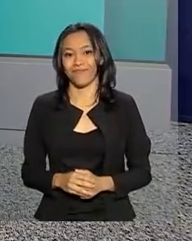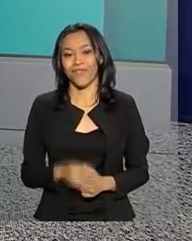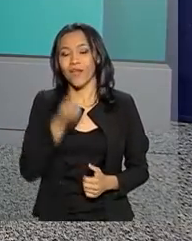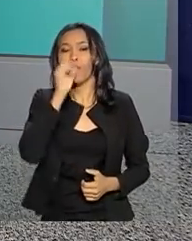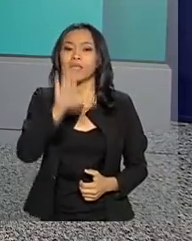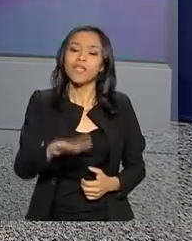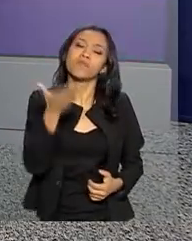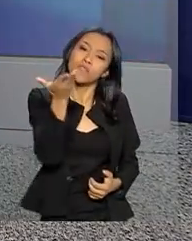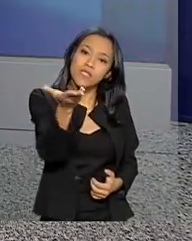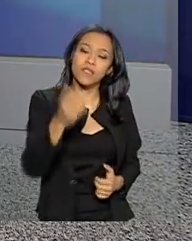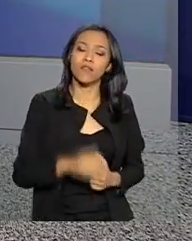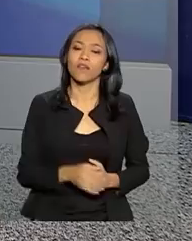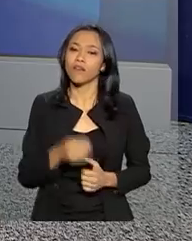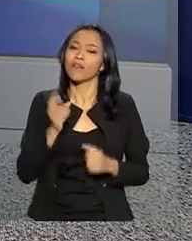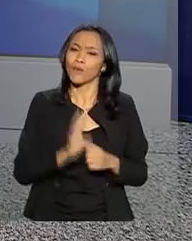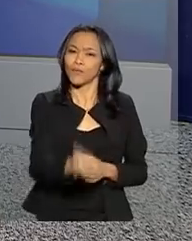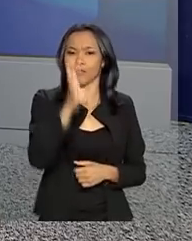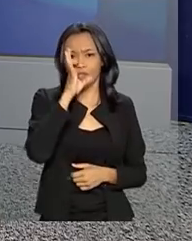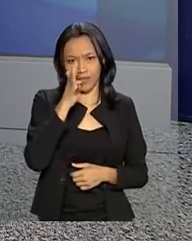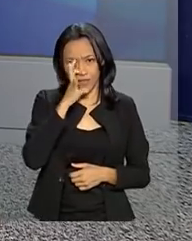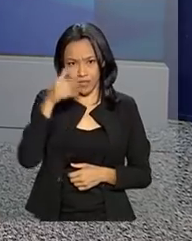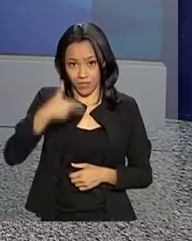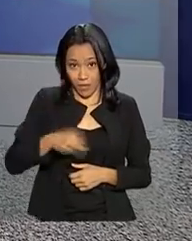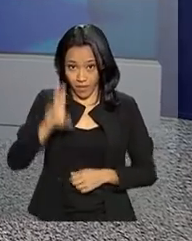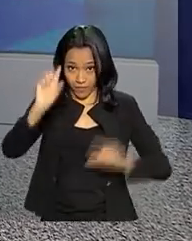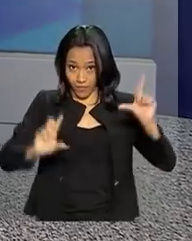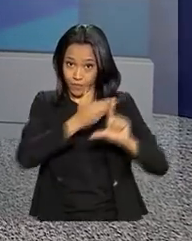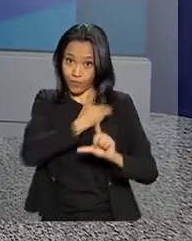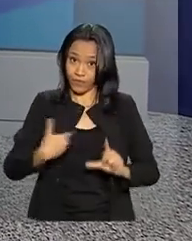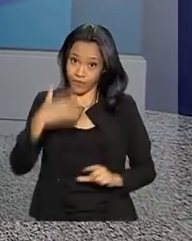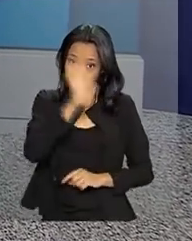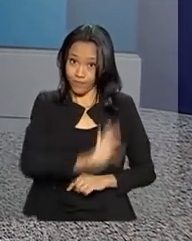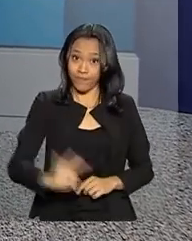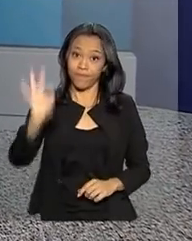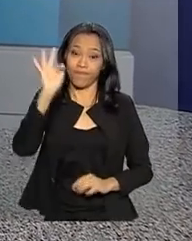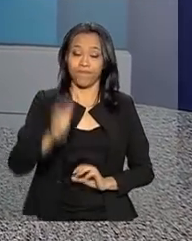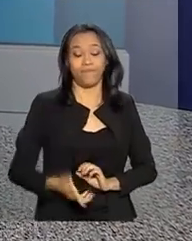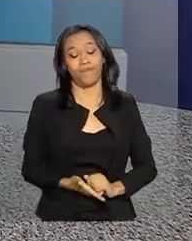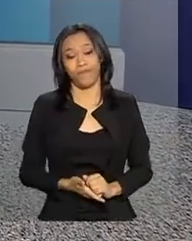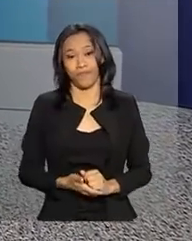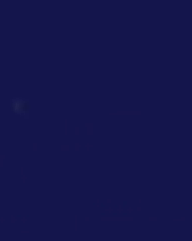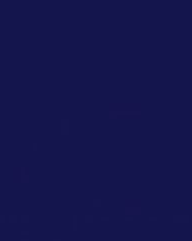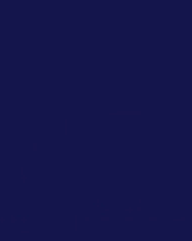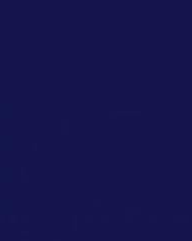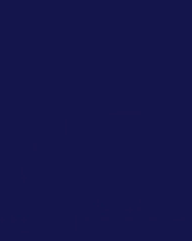Uma boa tarde para você e continue com a gente aqui na NBR, TV do Governo Federal. Tchau.